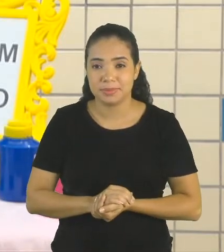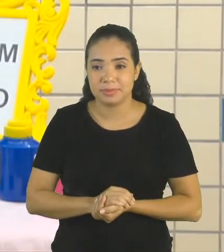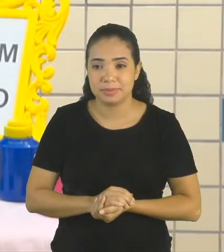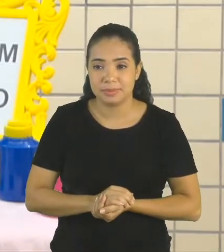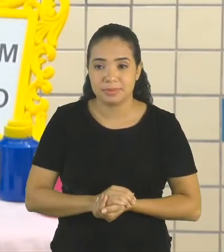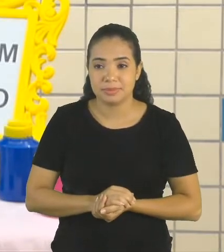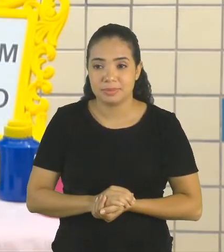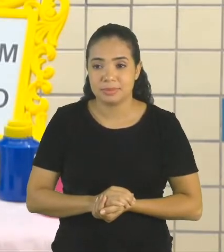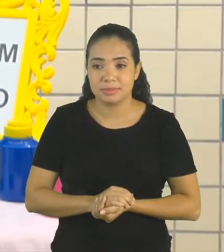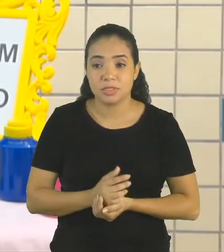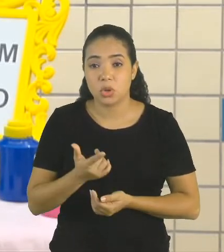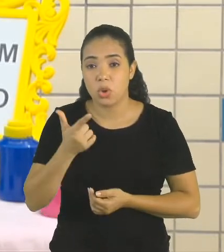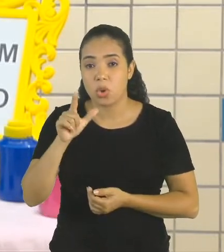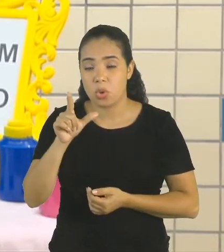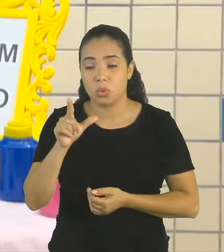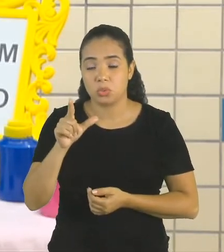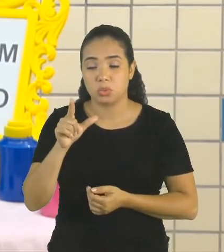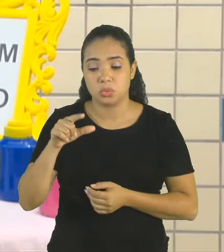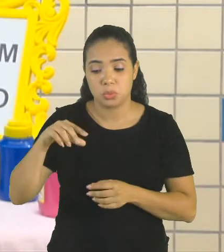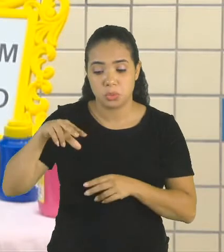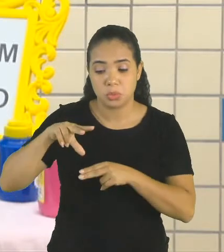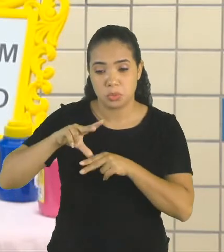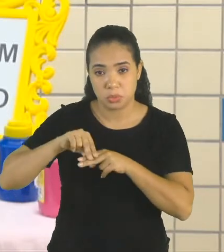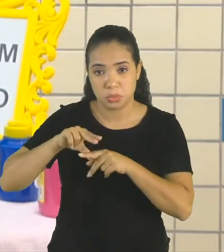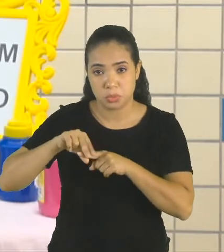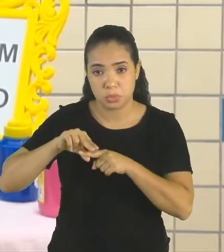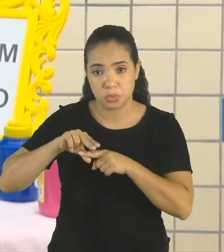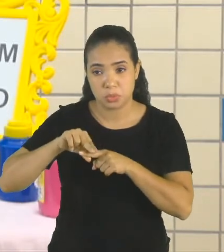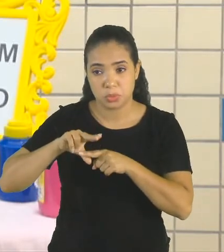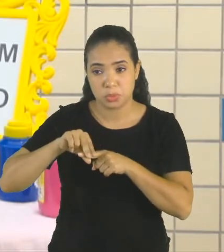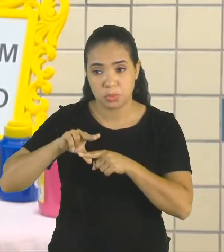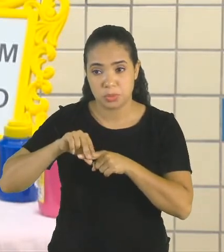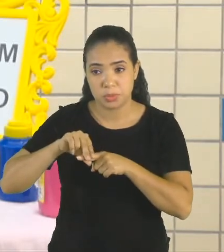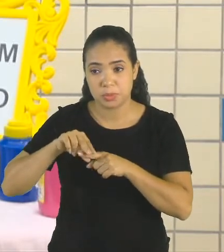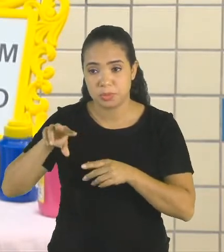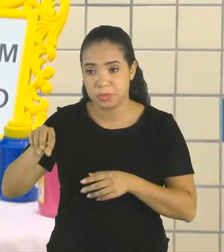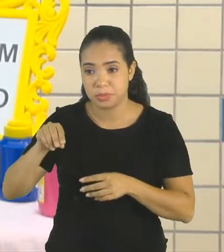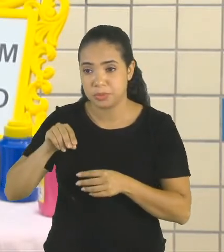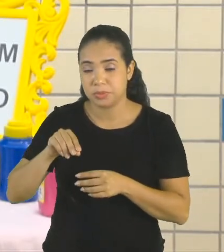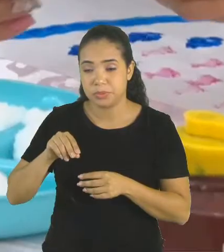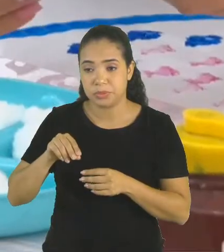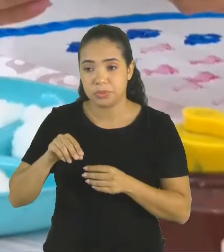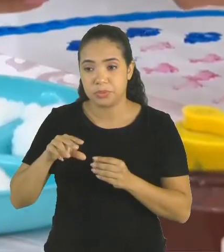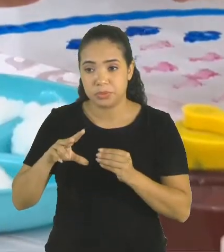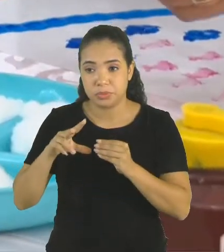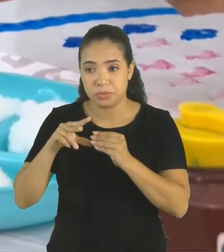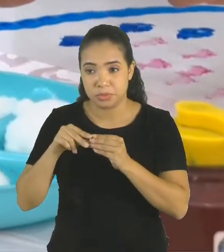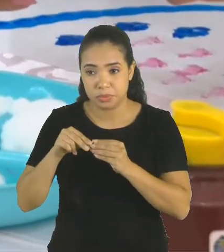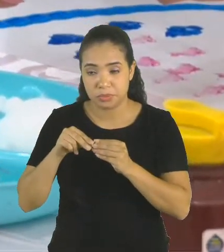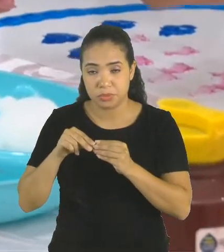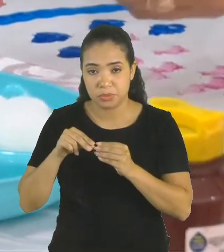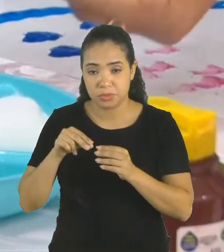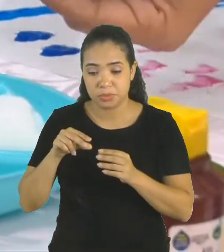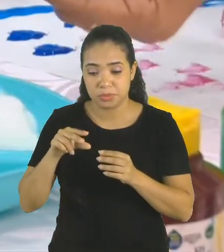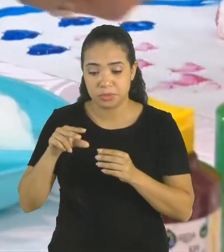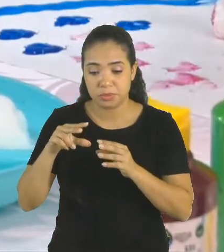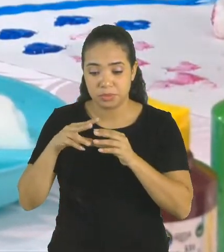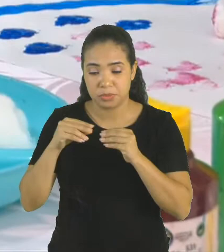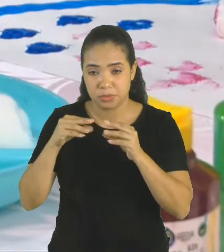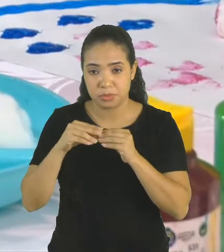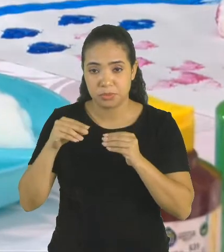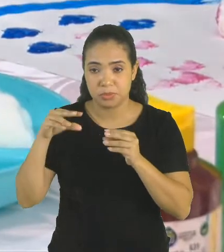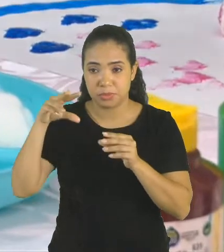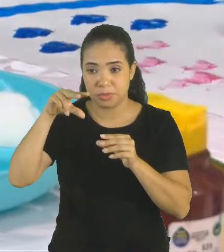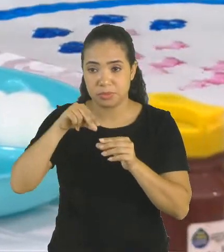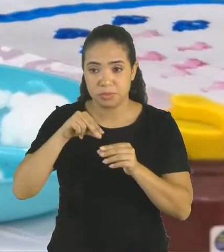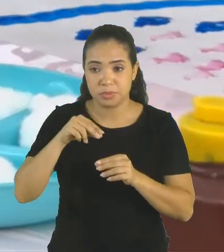Vamos pegar um outro prendedor. Vamos pegar um algodão maior. E aí, vamos